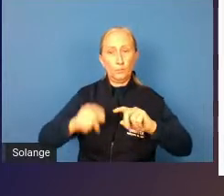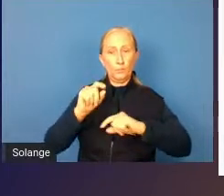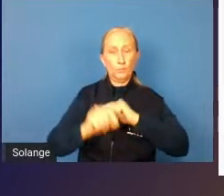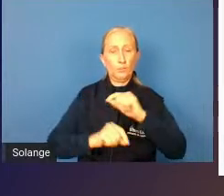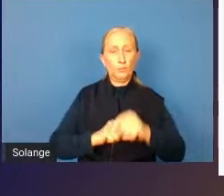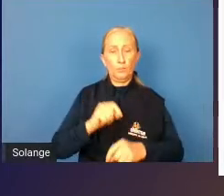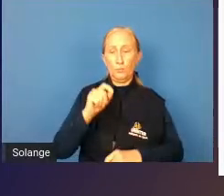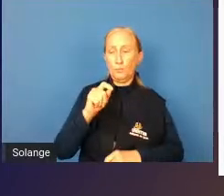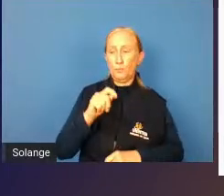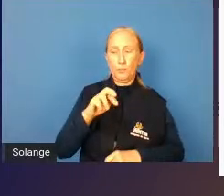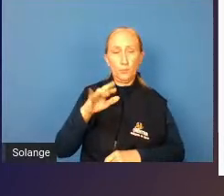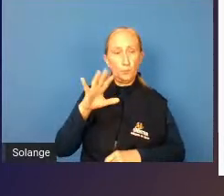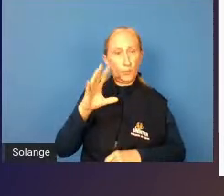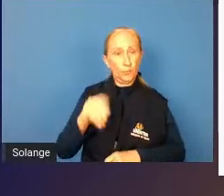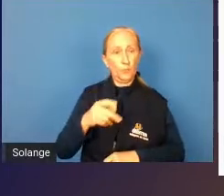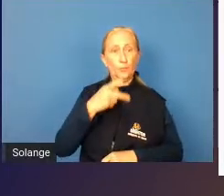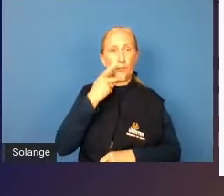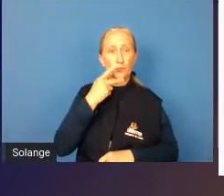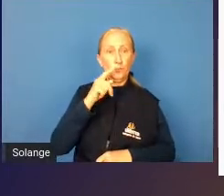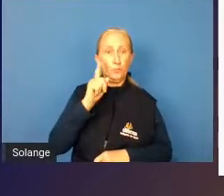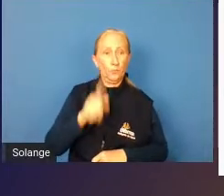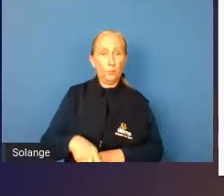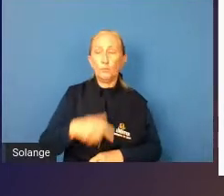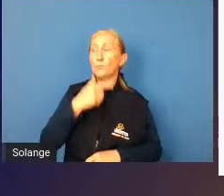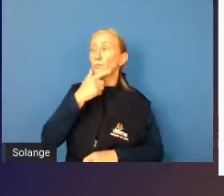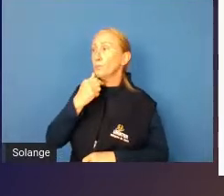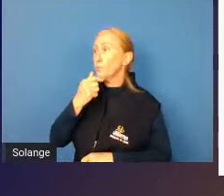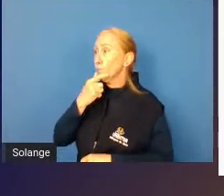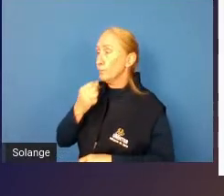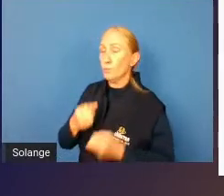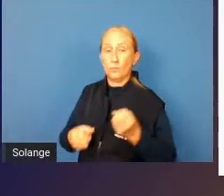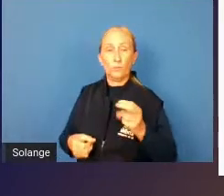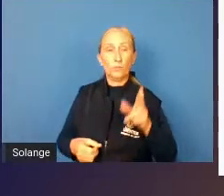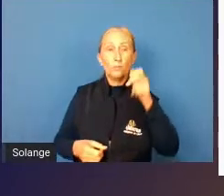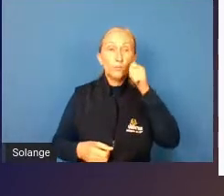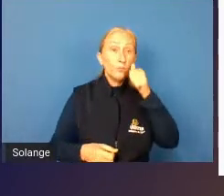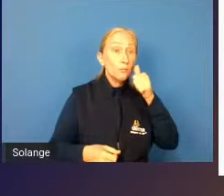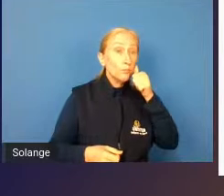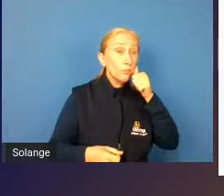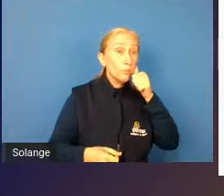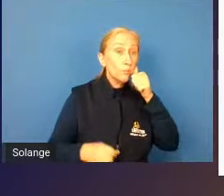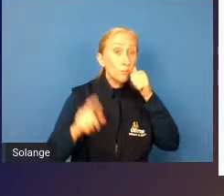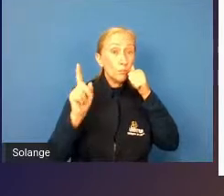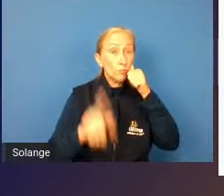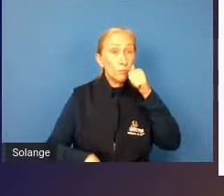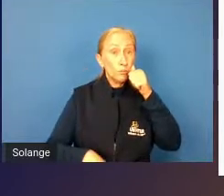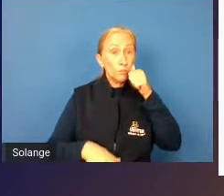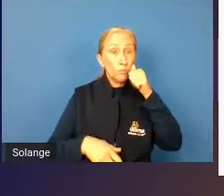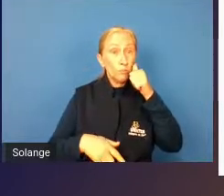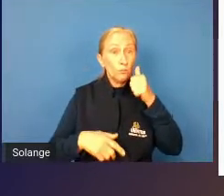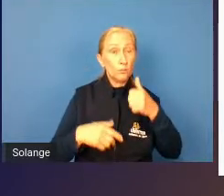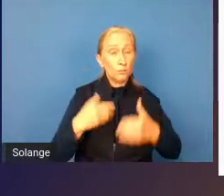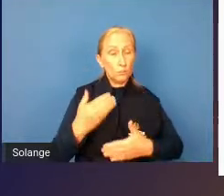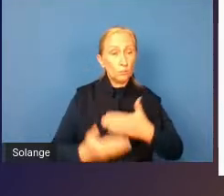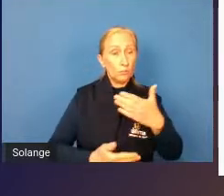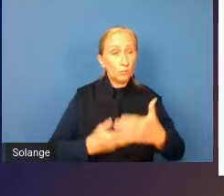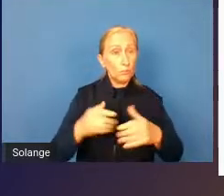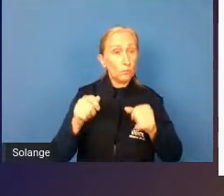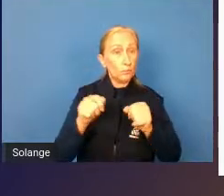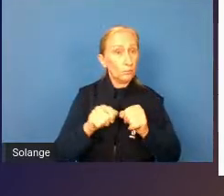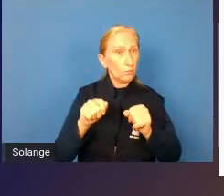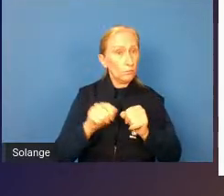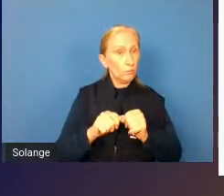gênero. Quando a gente diz menino ou menina, a gente produz, a gente